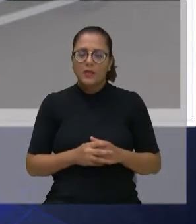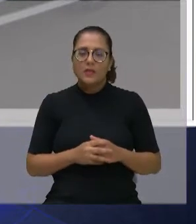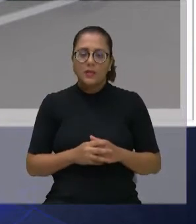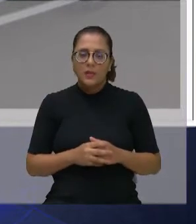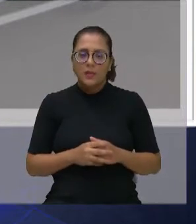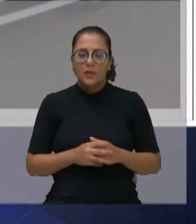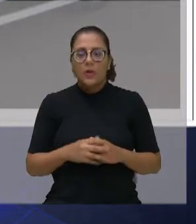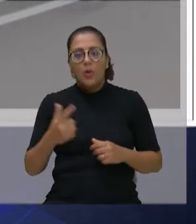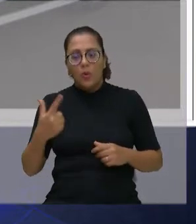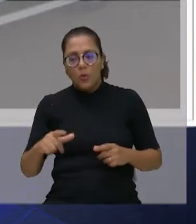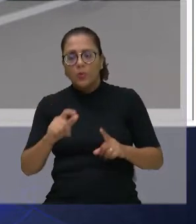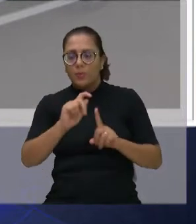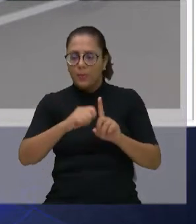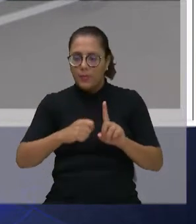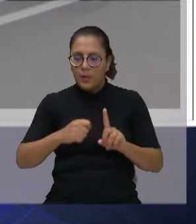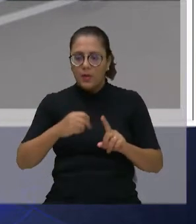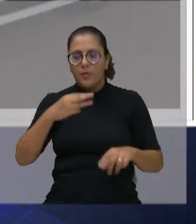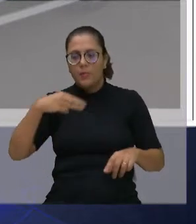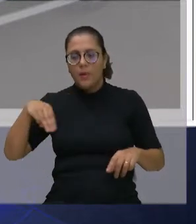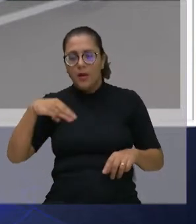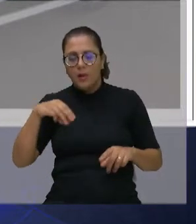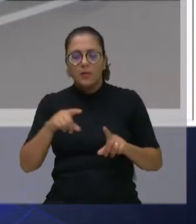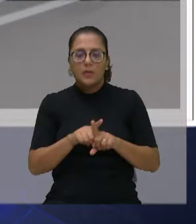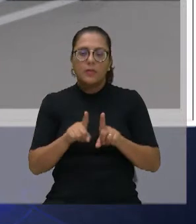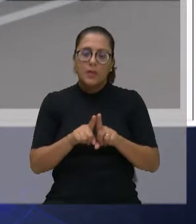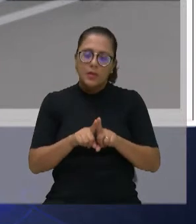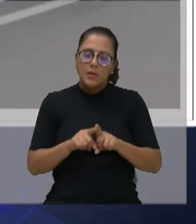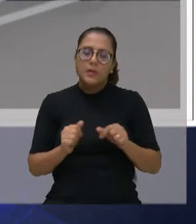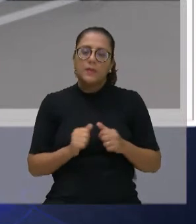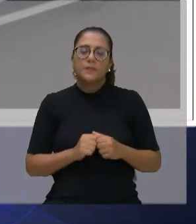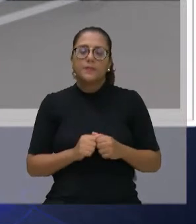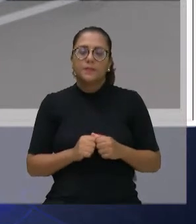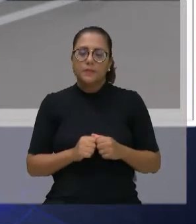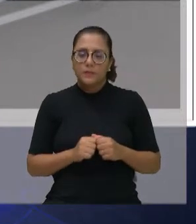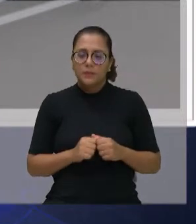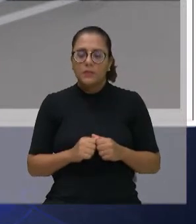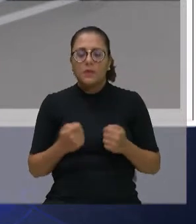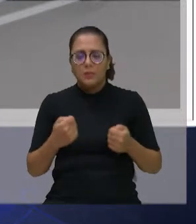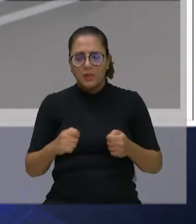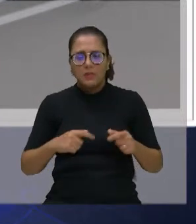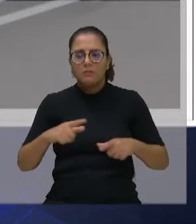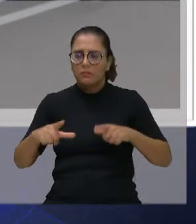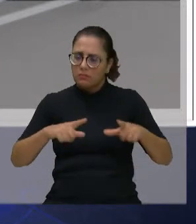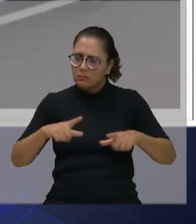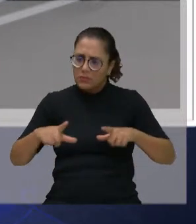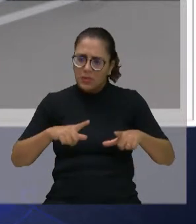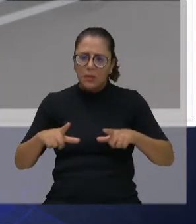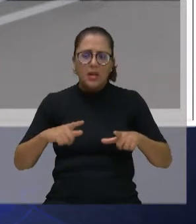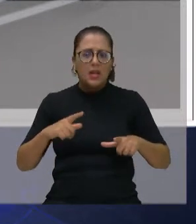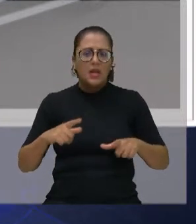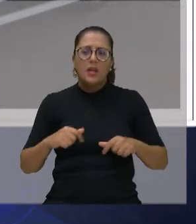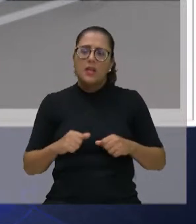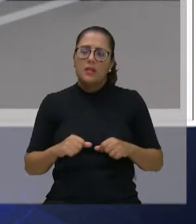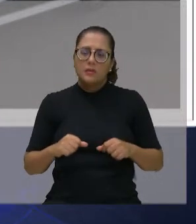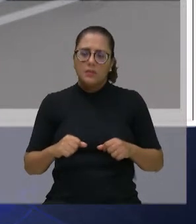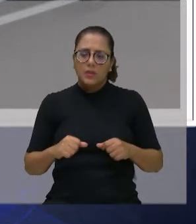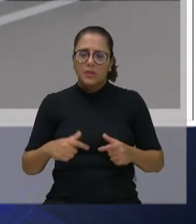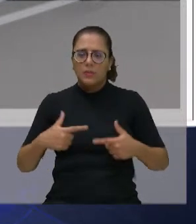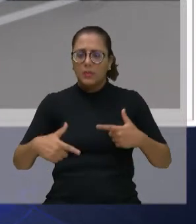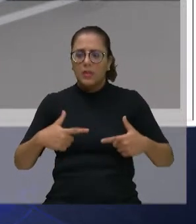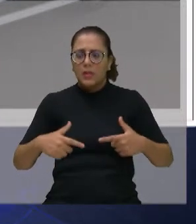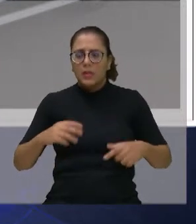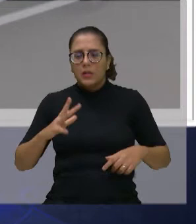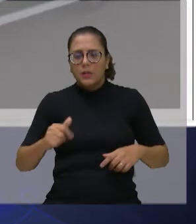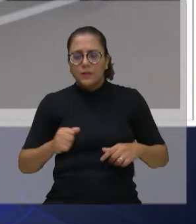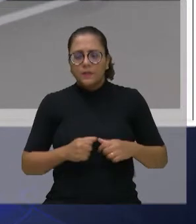investir também para dar melhor condições de trabalho para os coletores, melhor condição de trabalho para a cidade, e